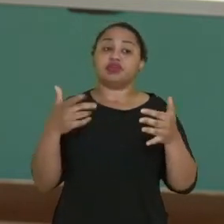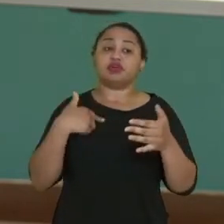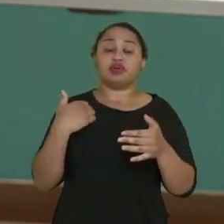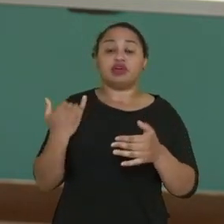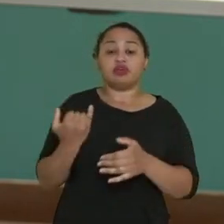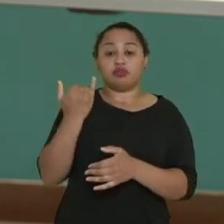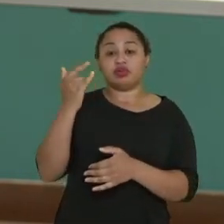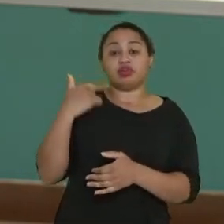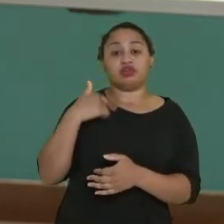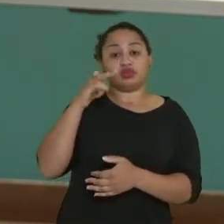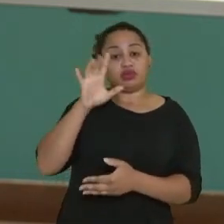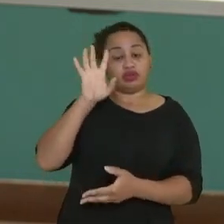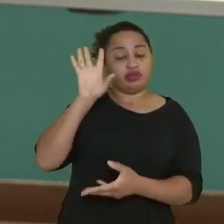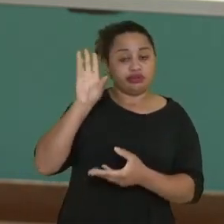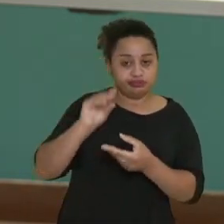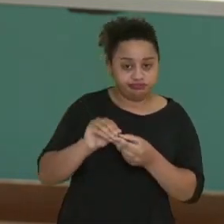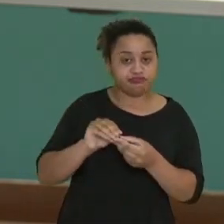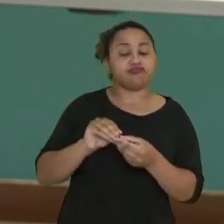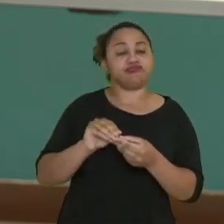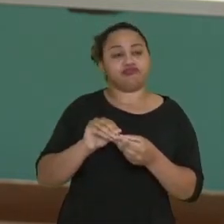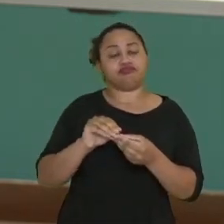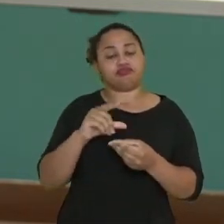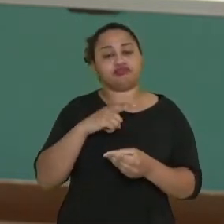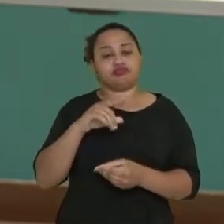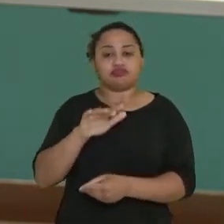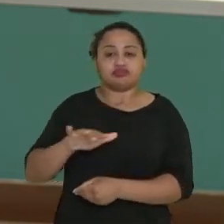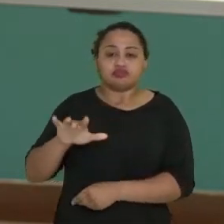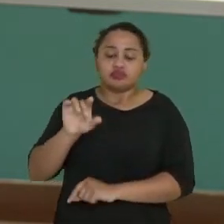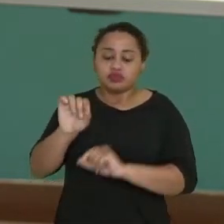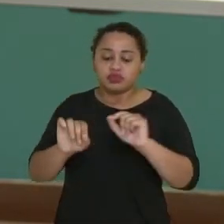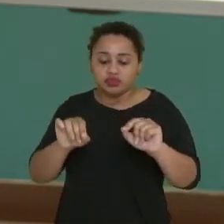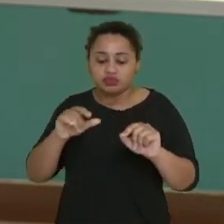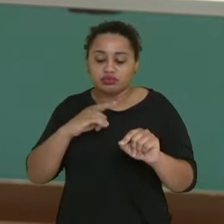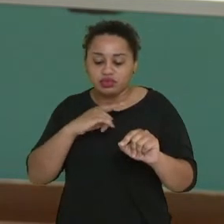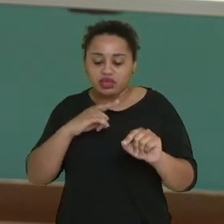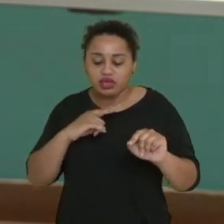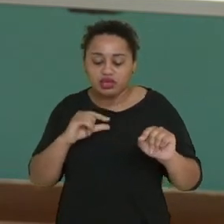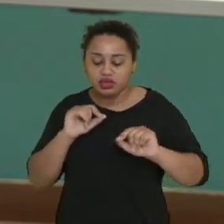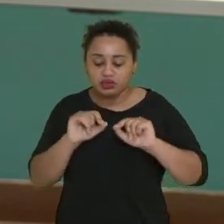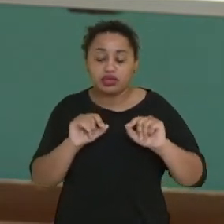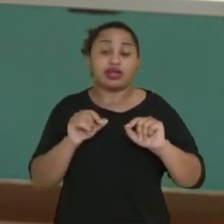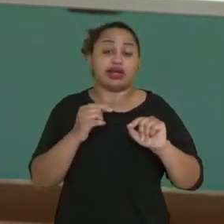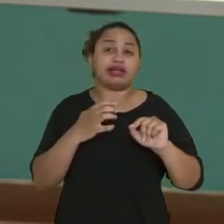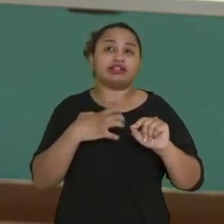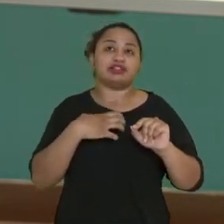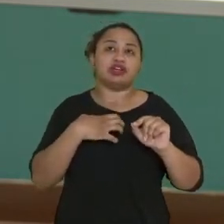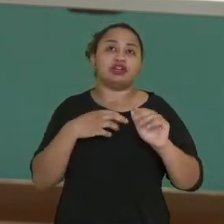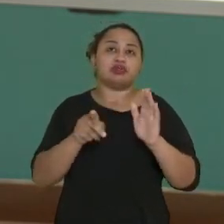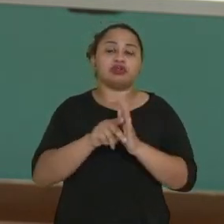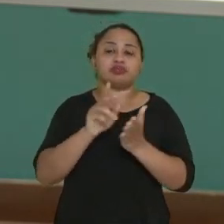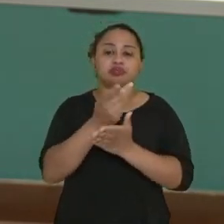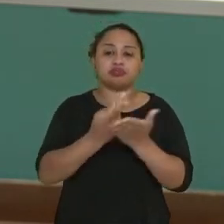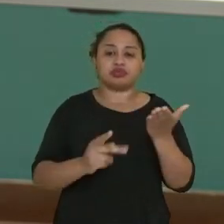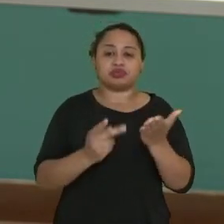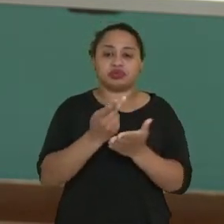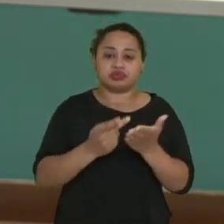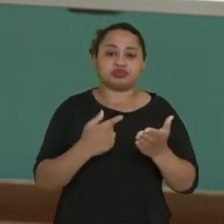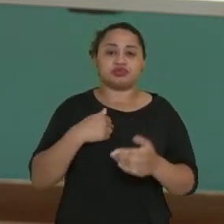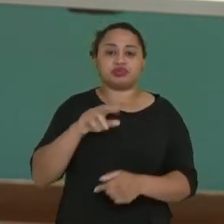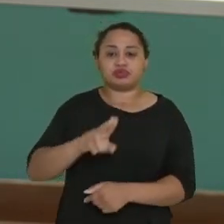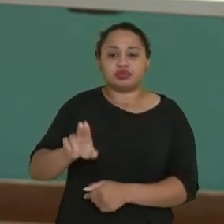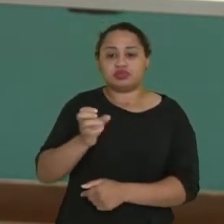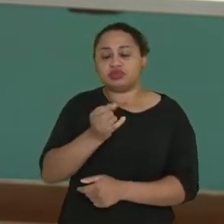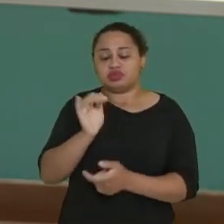compreensão, tá? Em algumas situações, eu tenho essa licença poética, digamos assim, de utilizarmos algumas